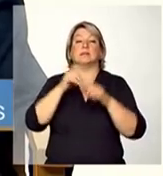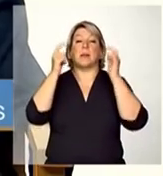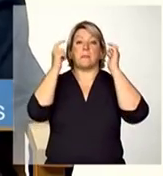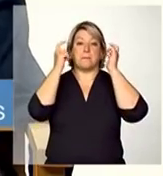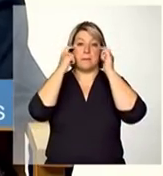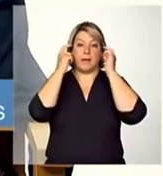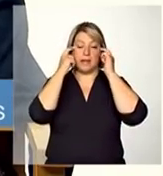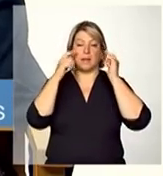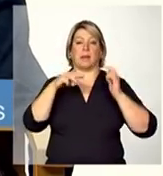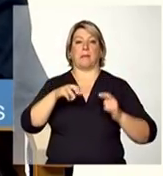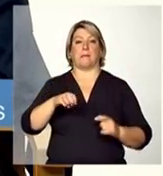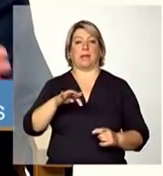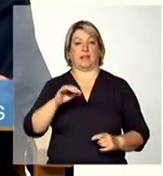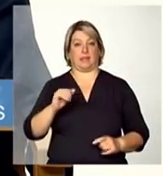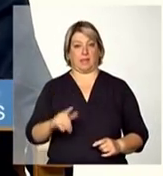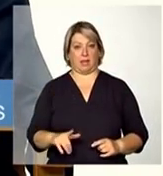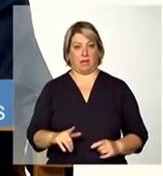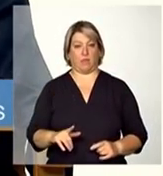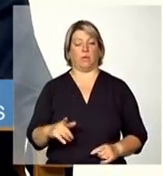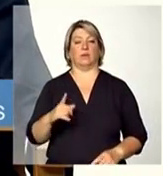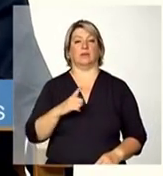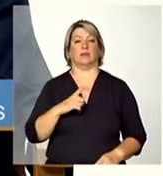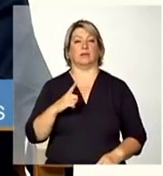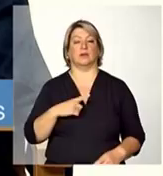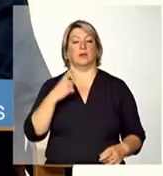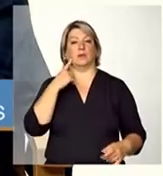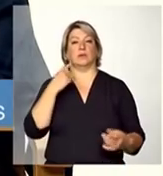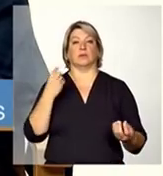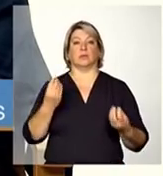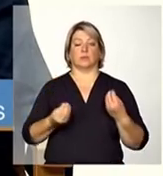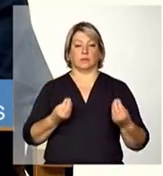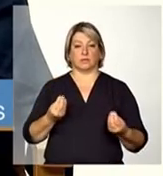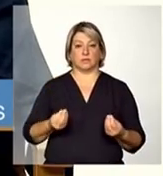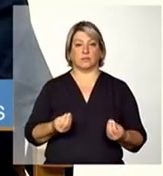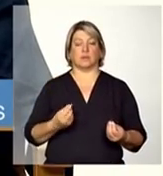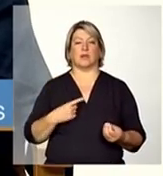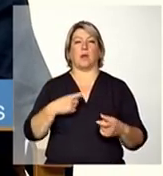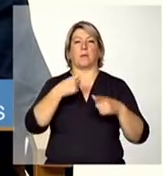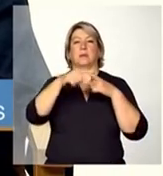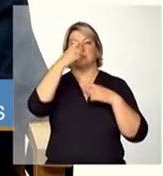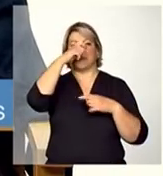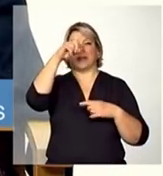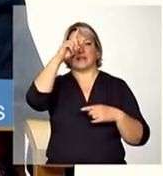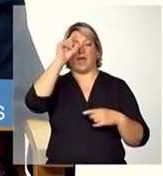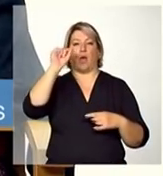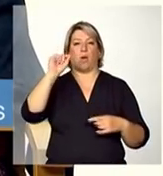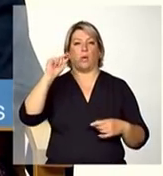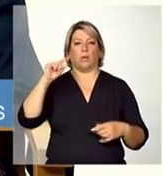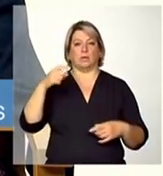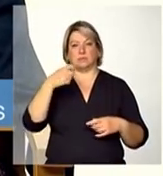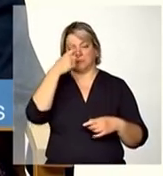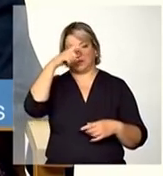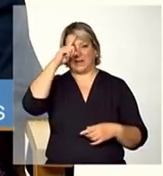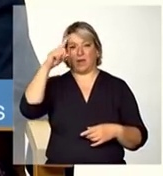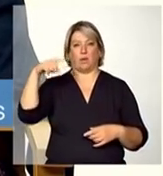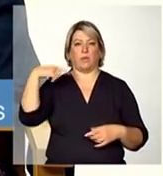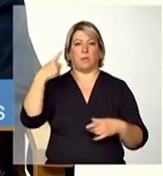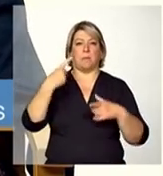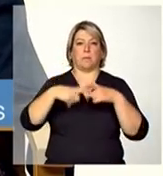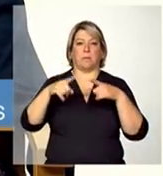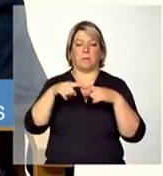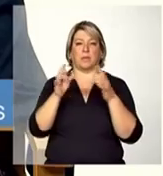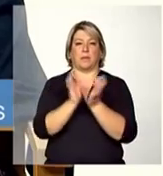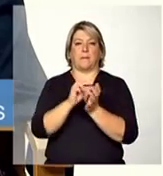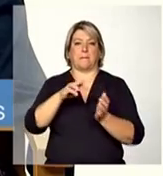perspectiva de desmobilização dos grandes manicômios psiquiátricos e passam a compor então